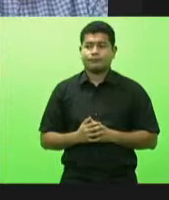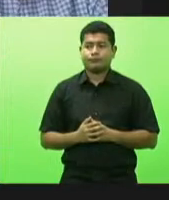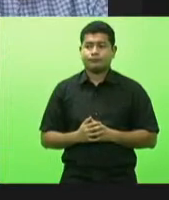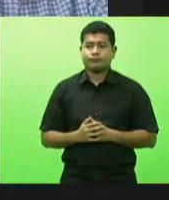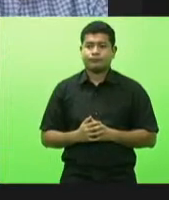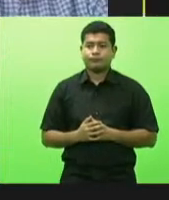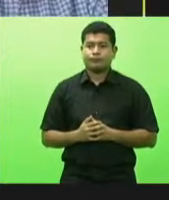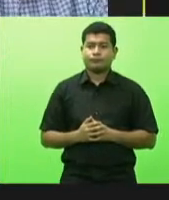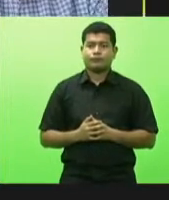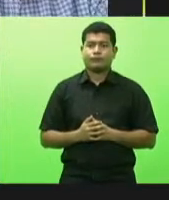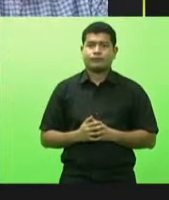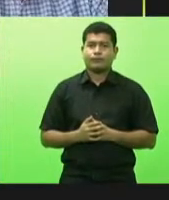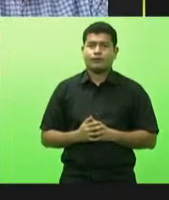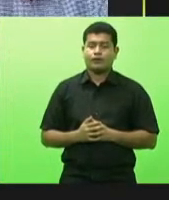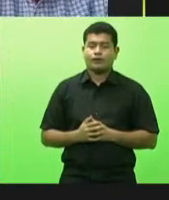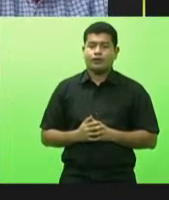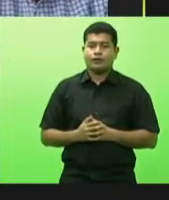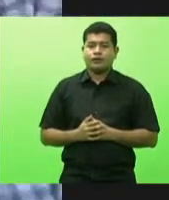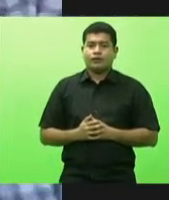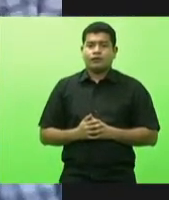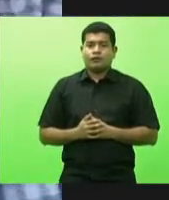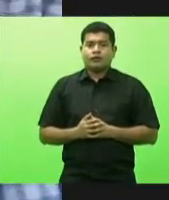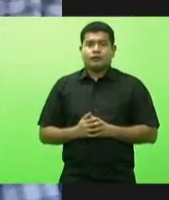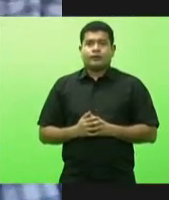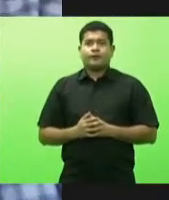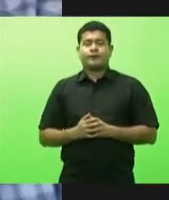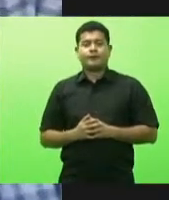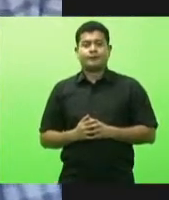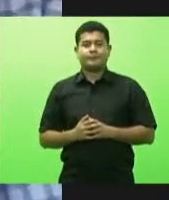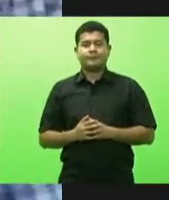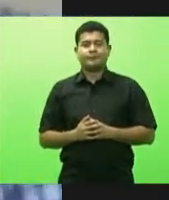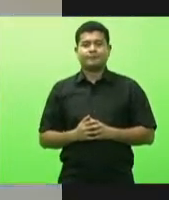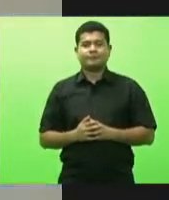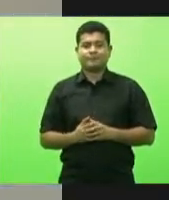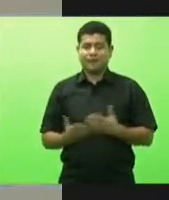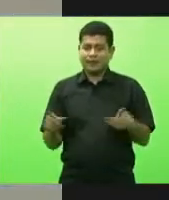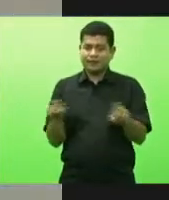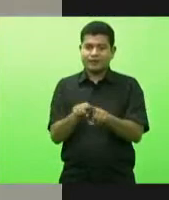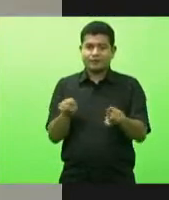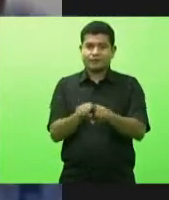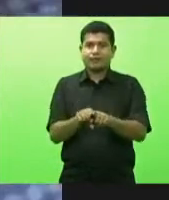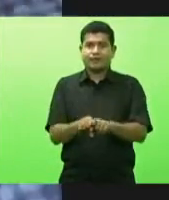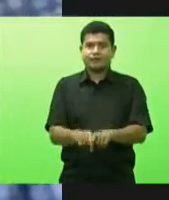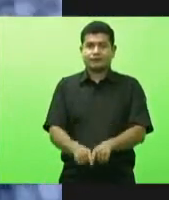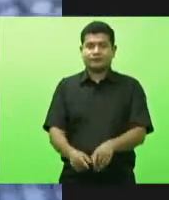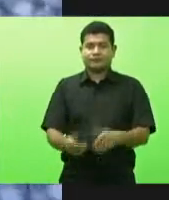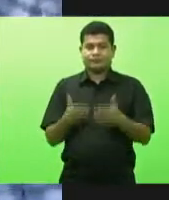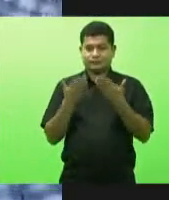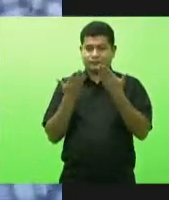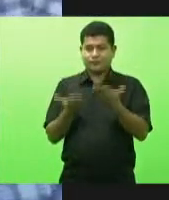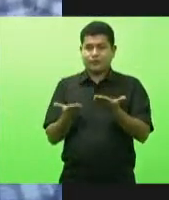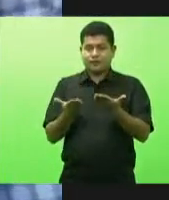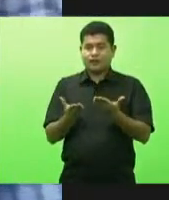muito bem deputado deputado João Amin que é propositor dessa